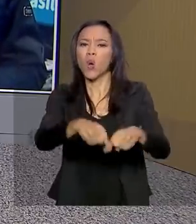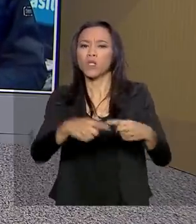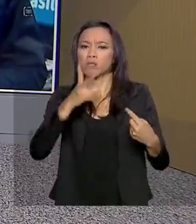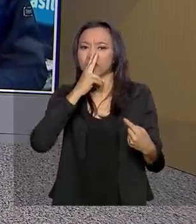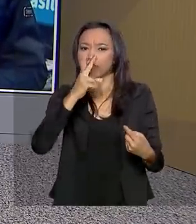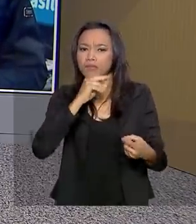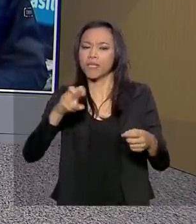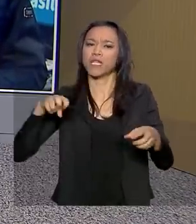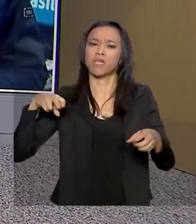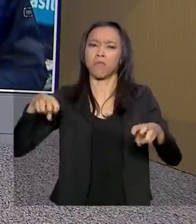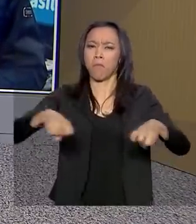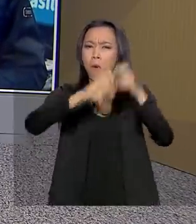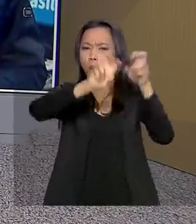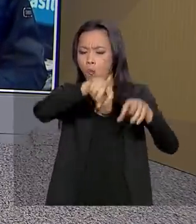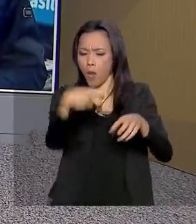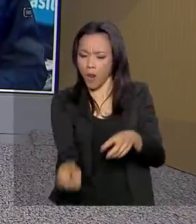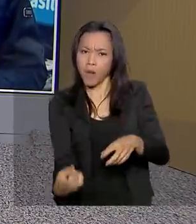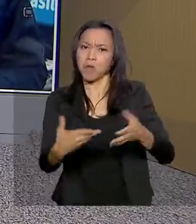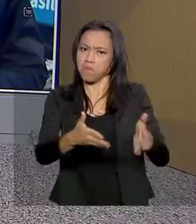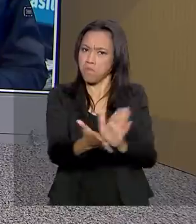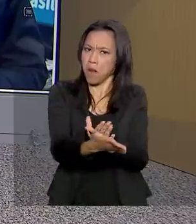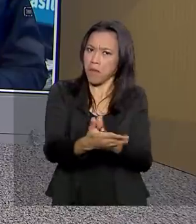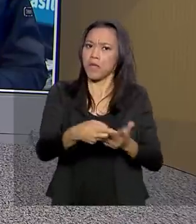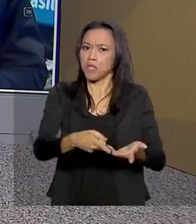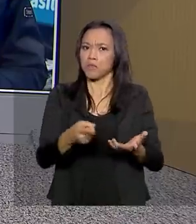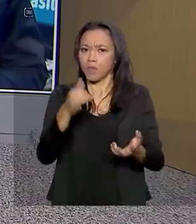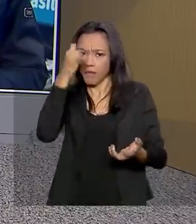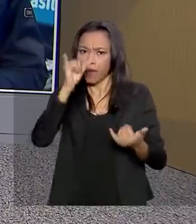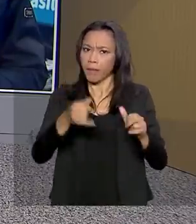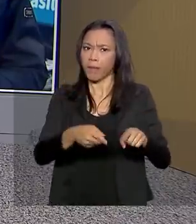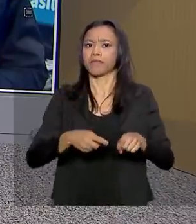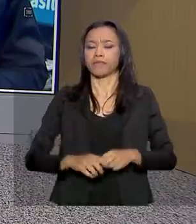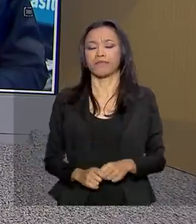repórter Ricardo Ferraz tem os detalhes. Bom dia, Ricardo.